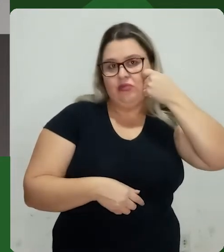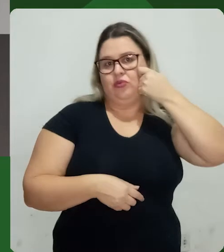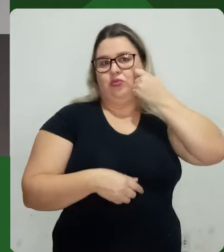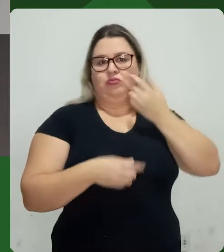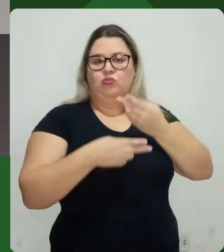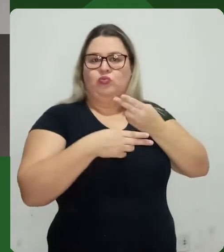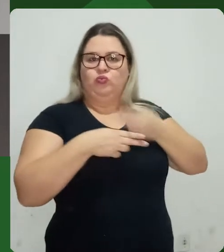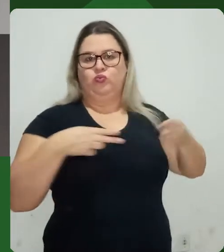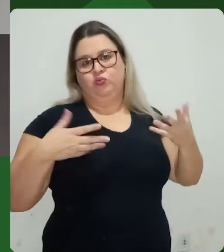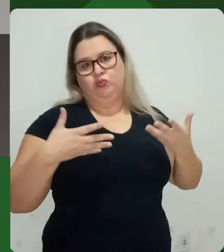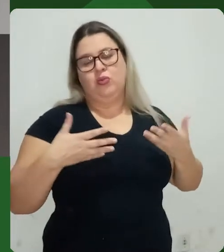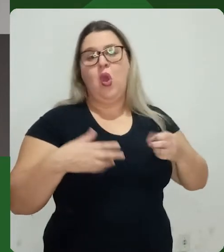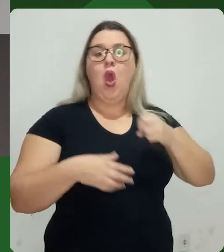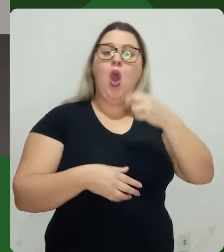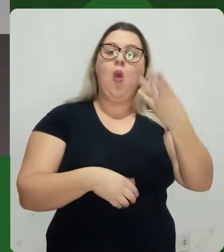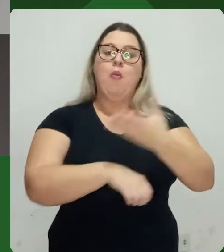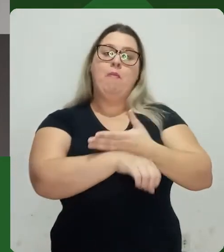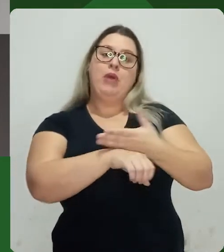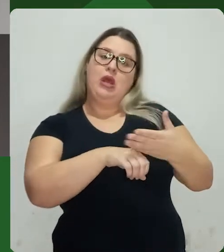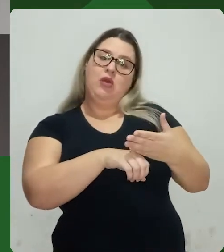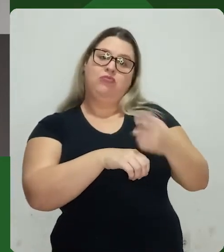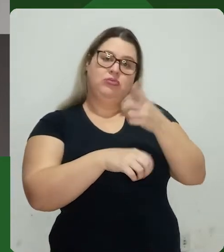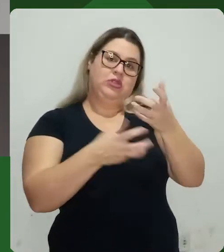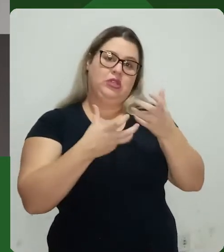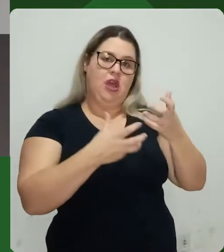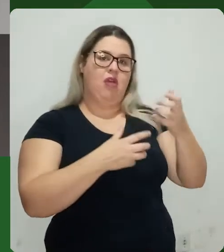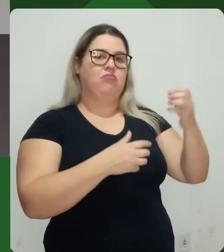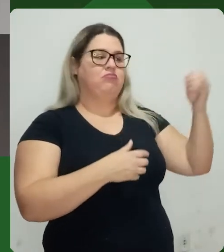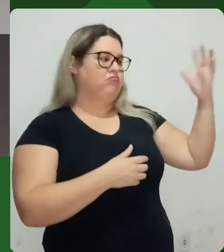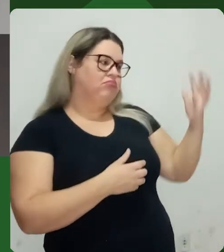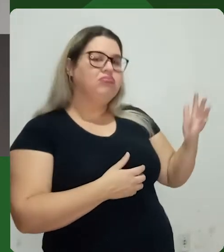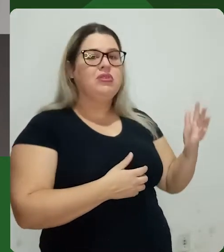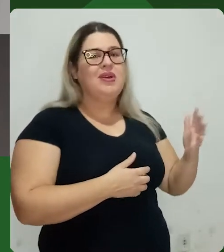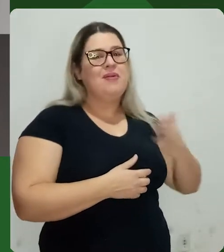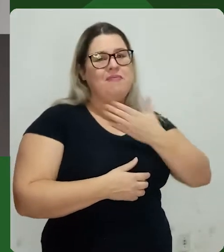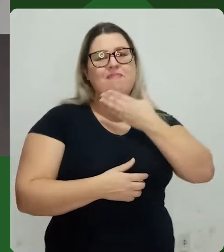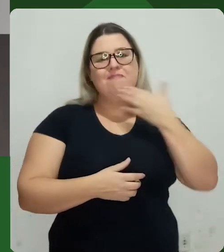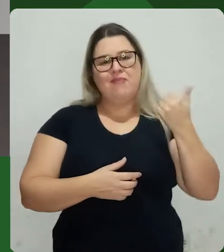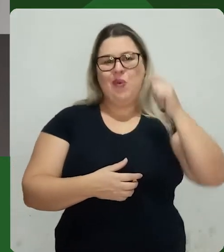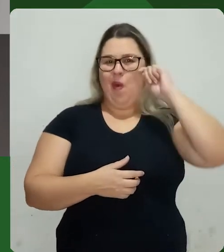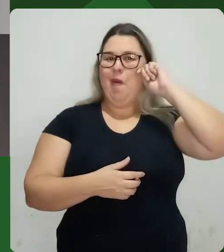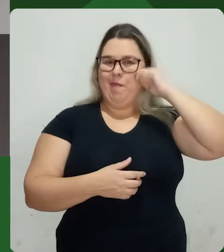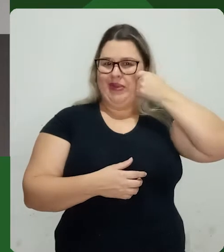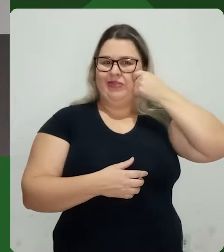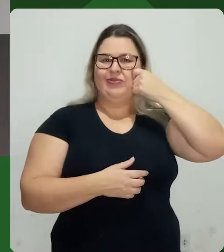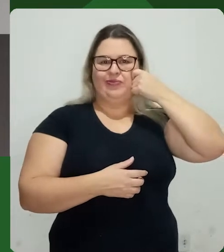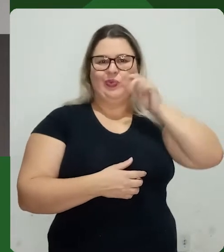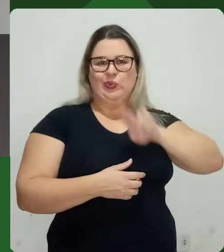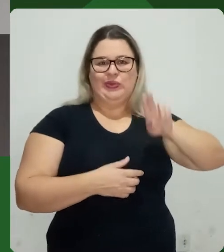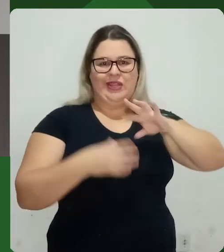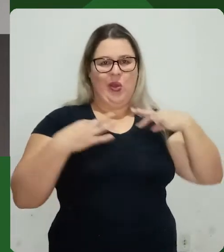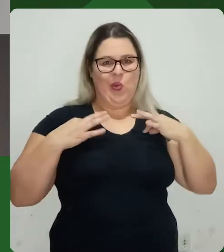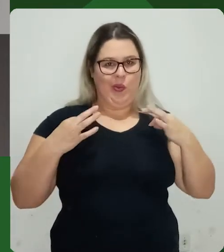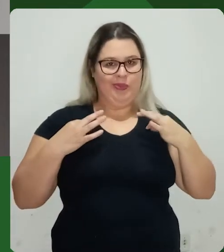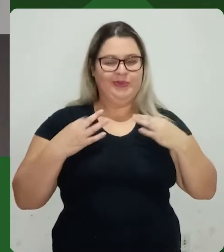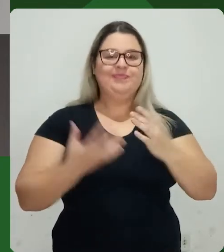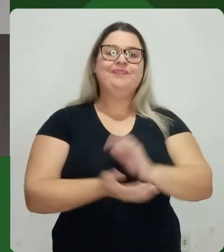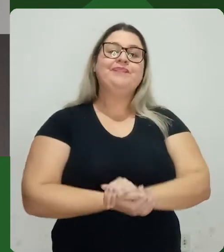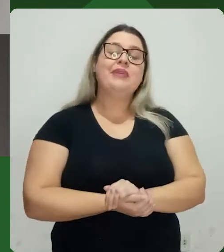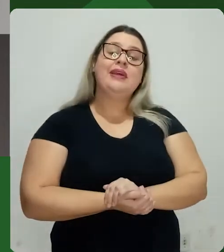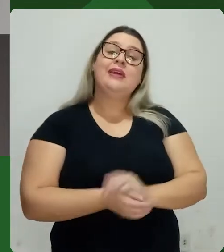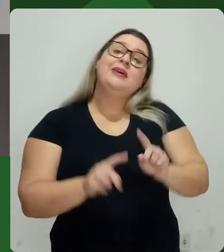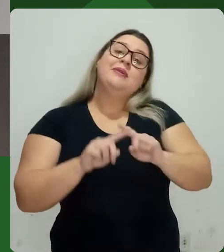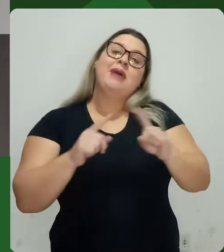de uma determinada cor. Pode ser um preto, se você não quer aparecer. Pode ser um branco, se você quer refletir. Em geral, o preto funciona melhor para